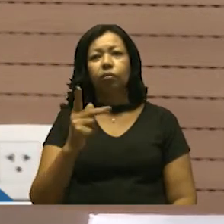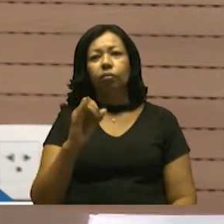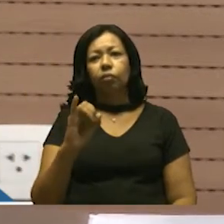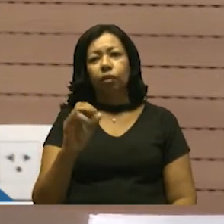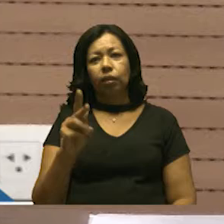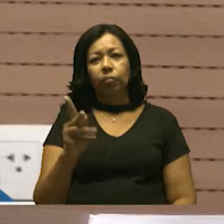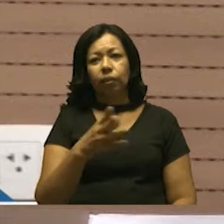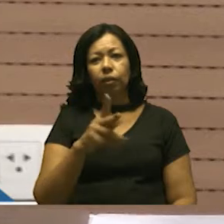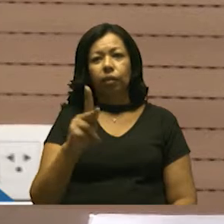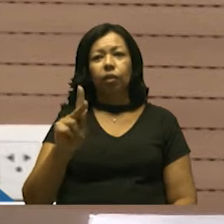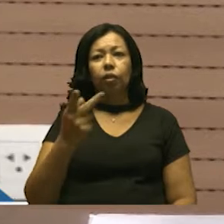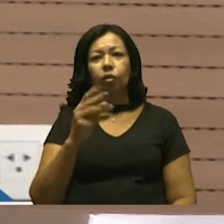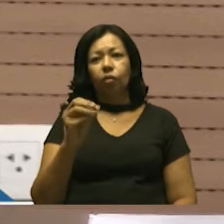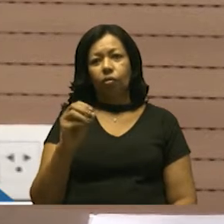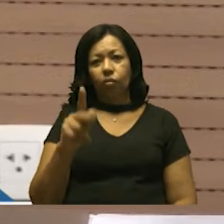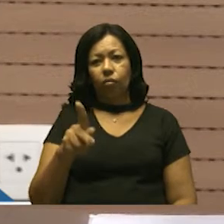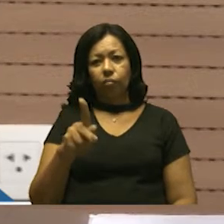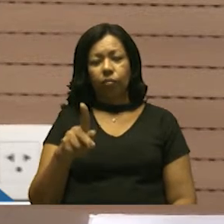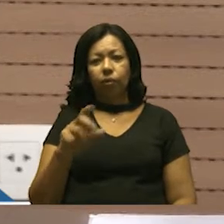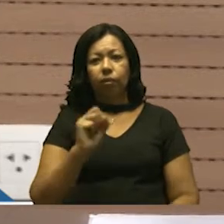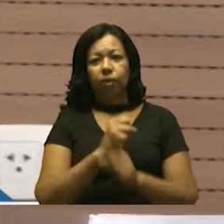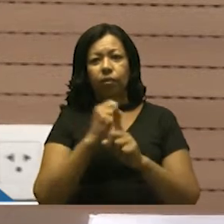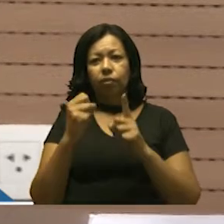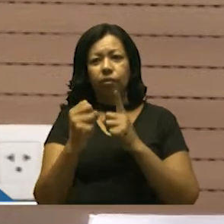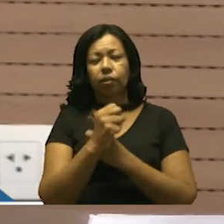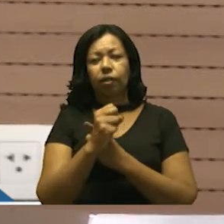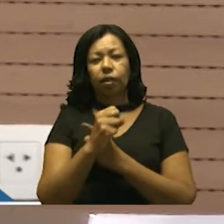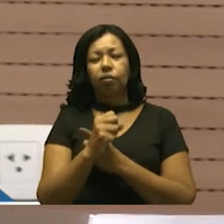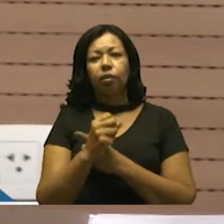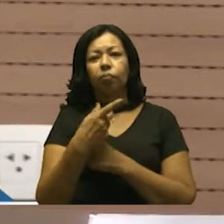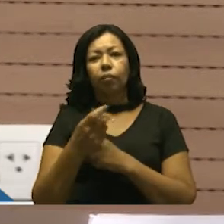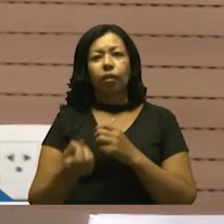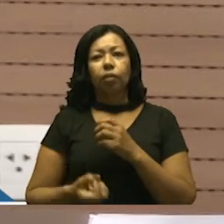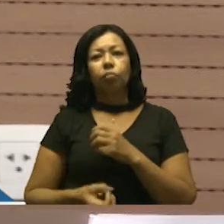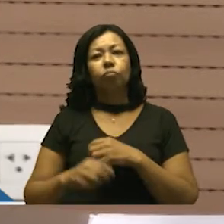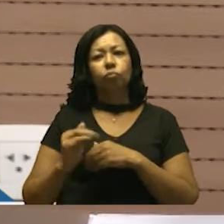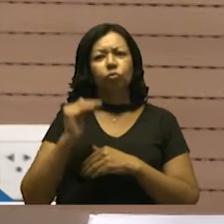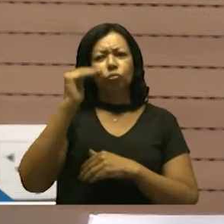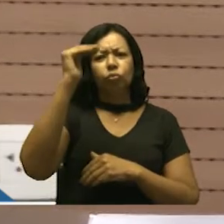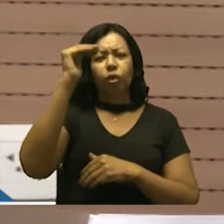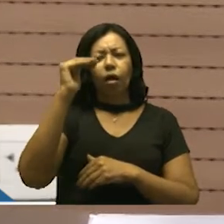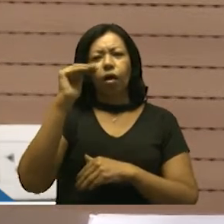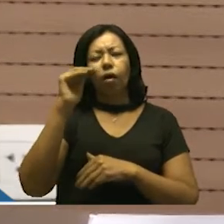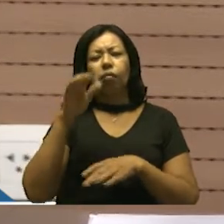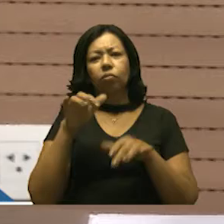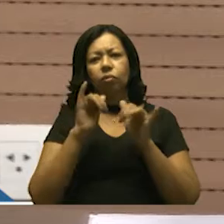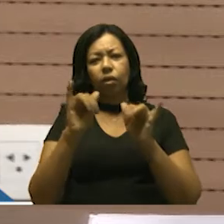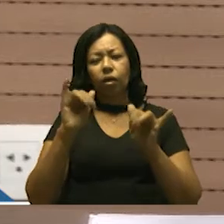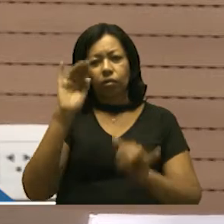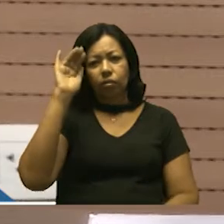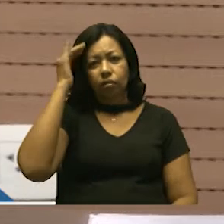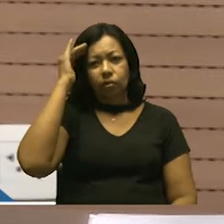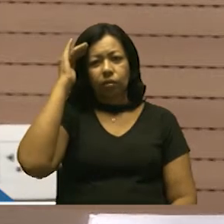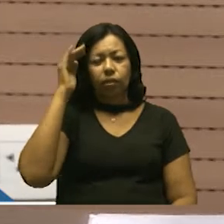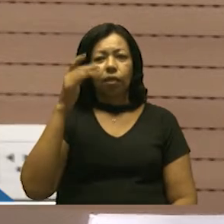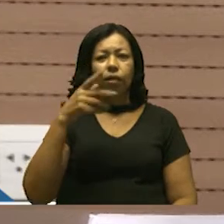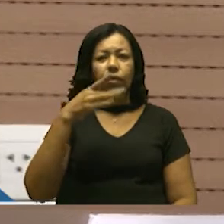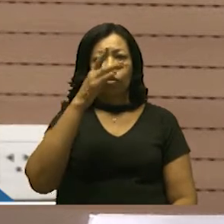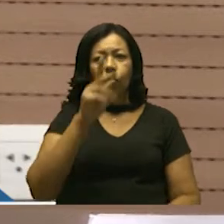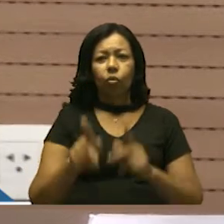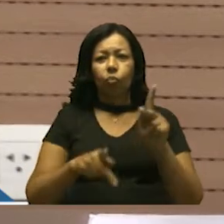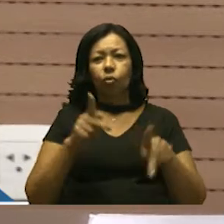nossa sociedade. E o objetivo de fomentar e promover e conscientizar a população